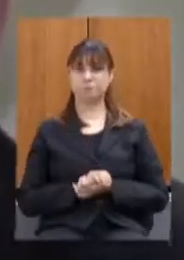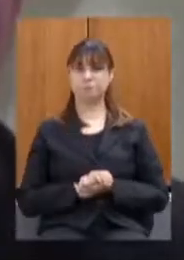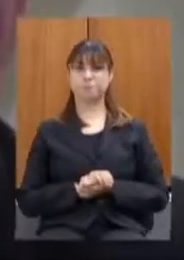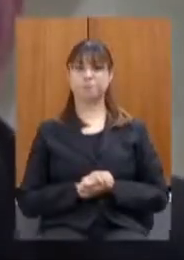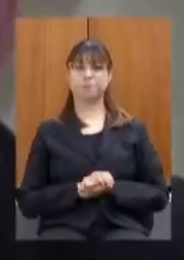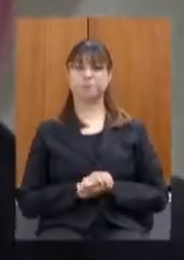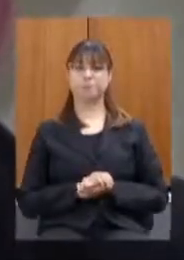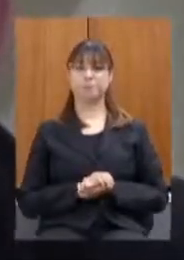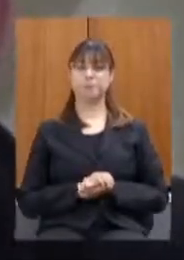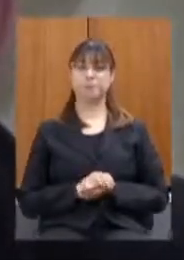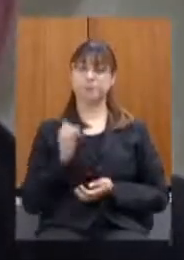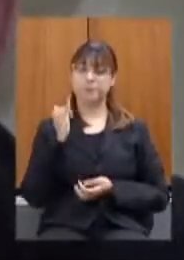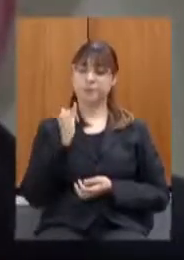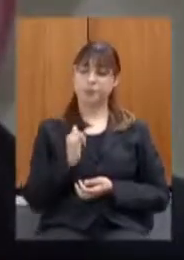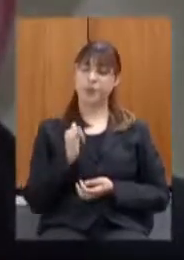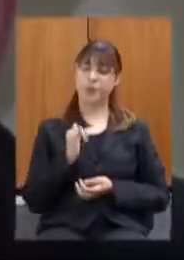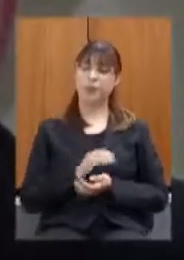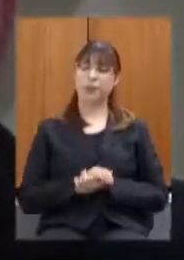quer dizer para o senhor que